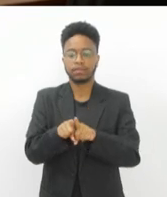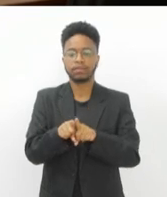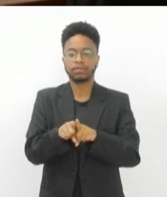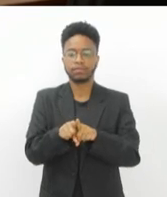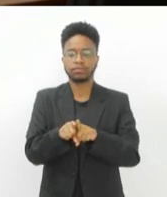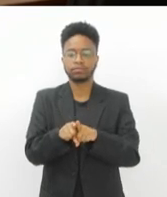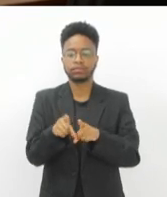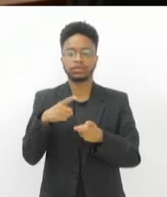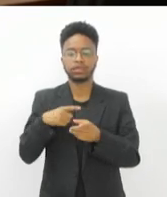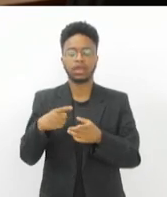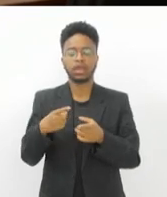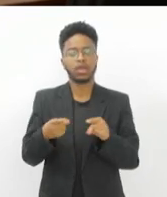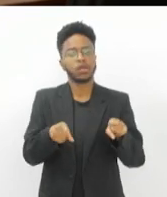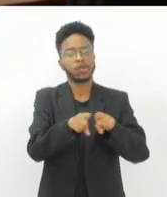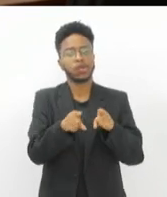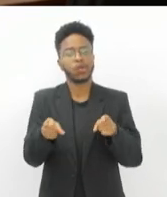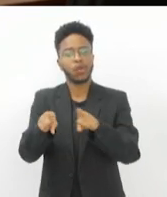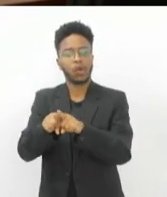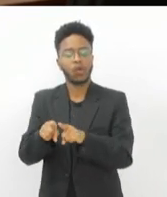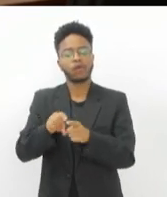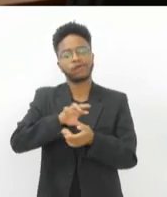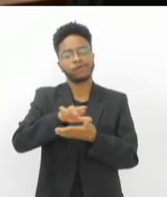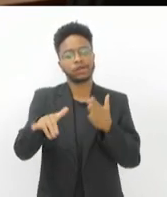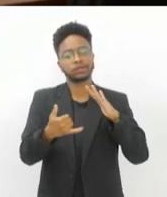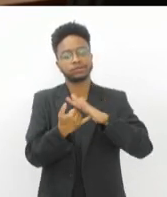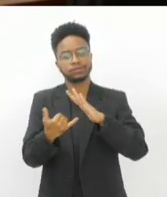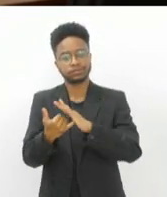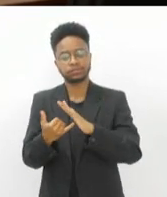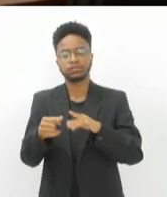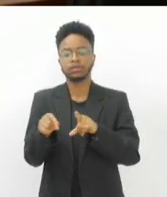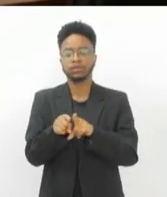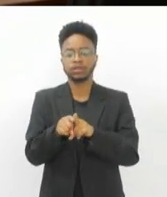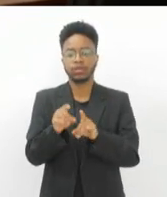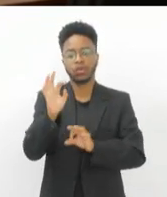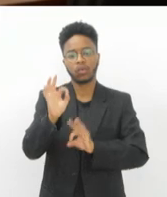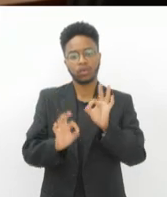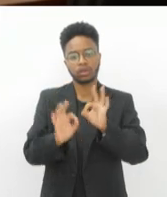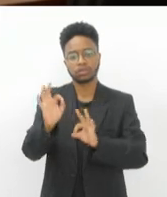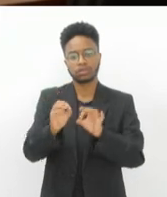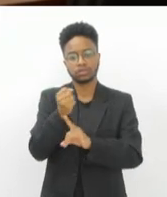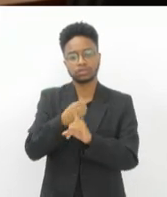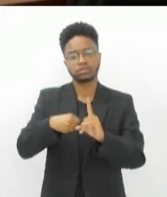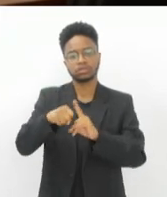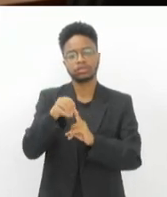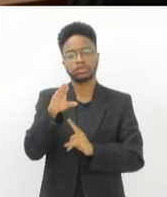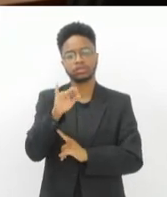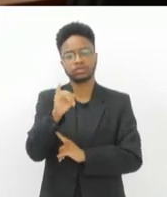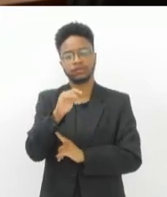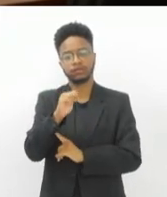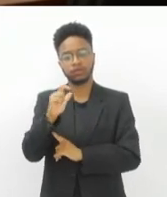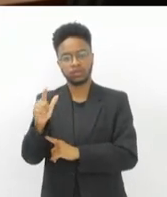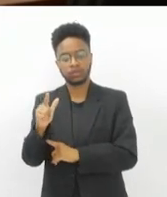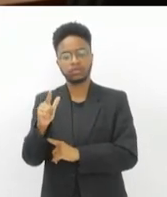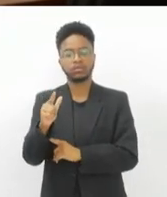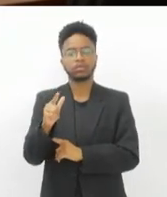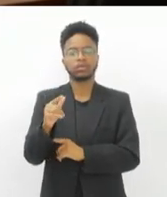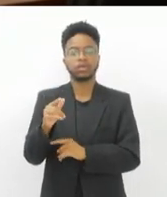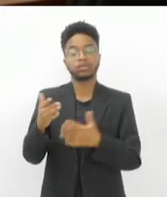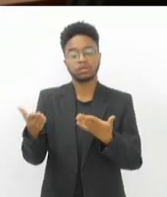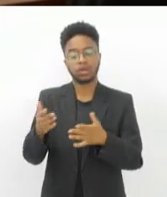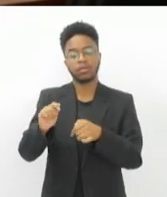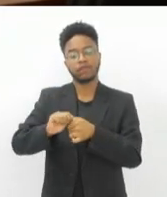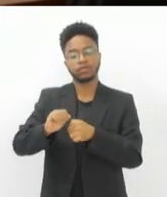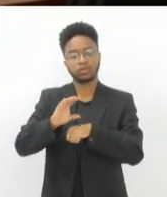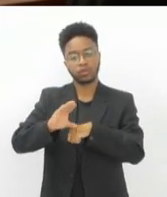convênios com os municípios, com instituições privadas e também organizações da sociedade civil. Para a realização desses cursos também